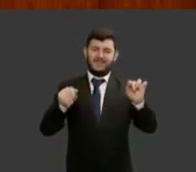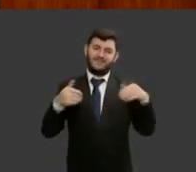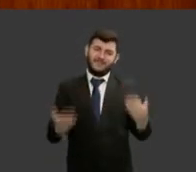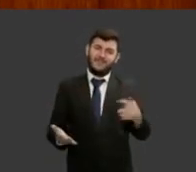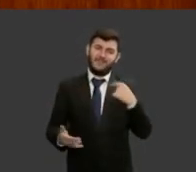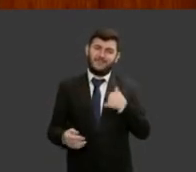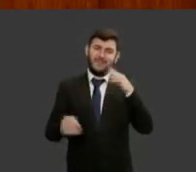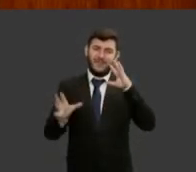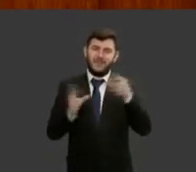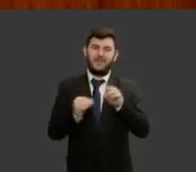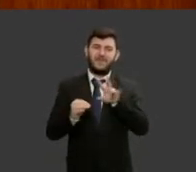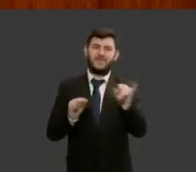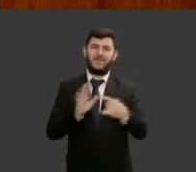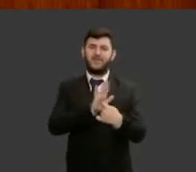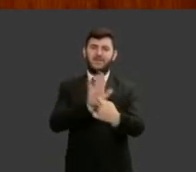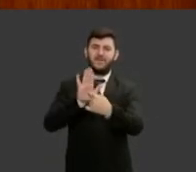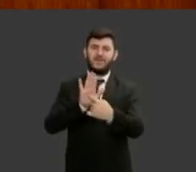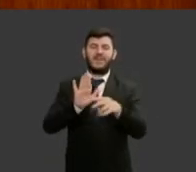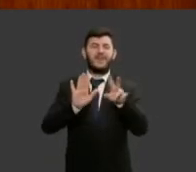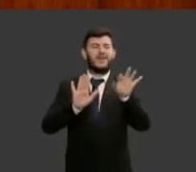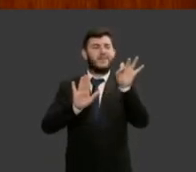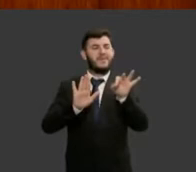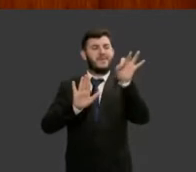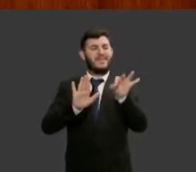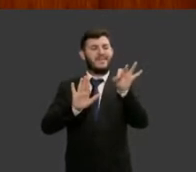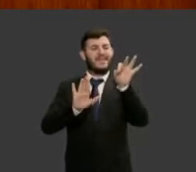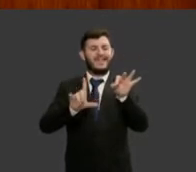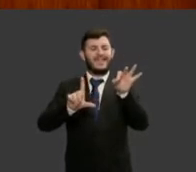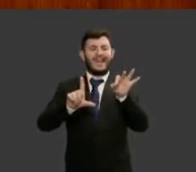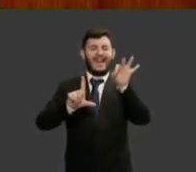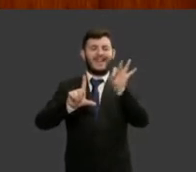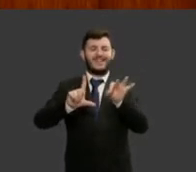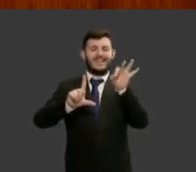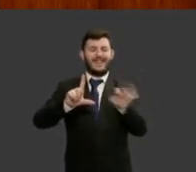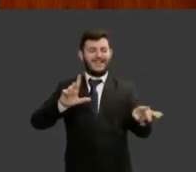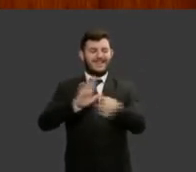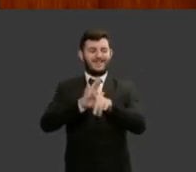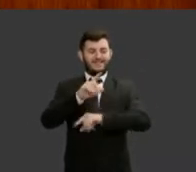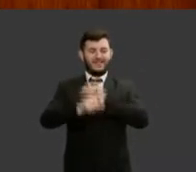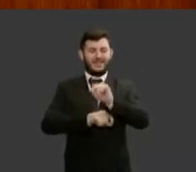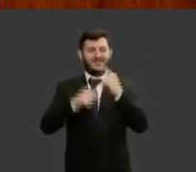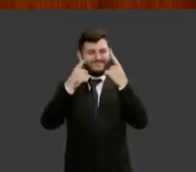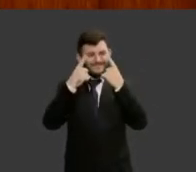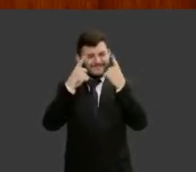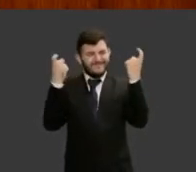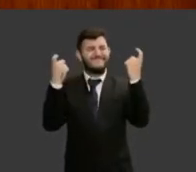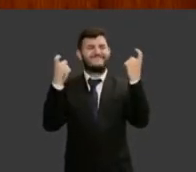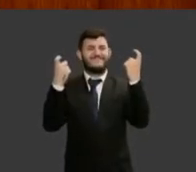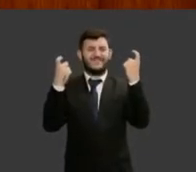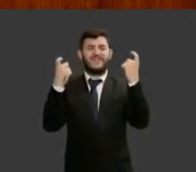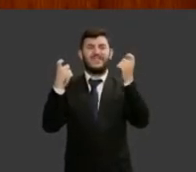estarrecedores de agressões e de feminicídios que o Brasil